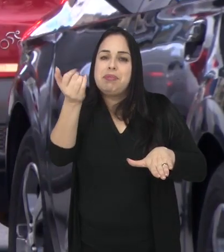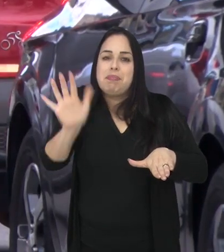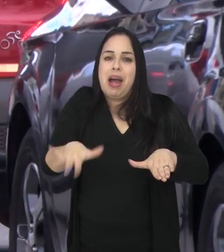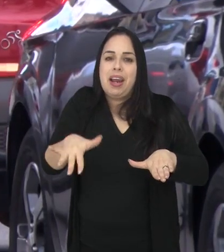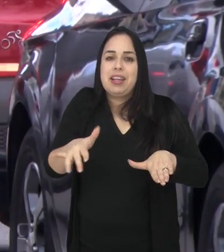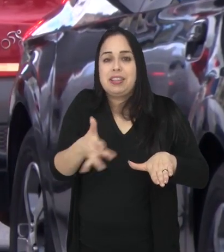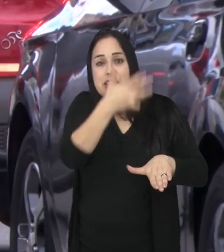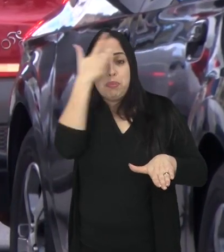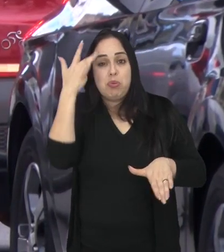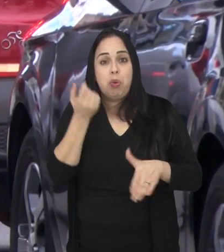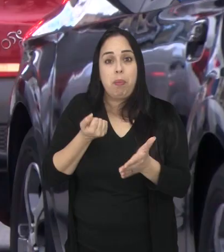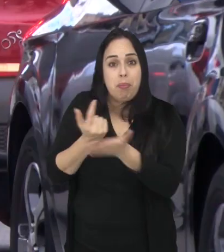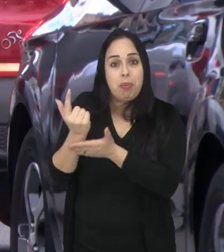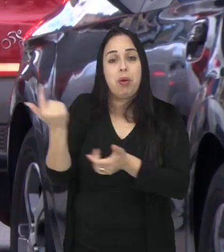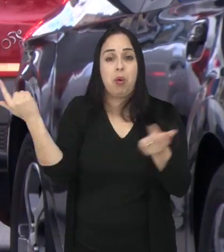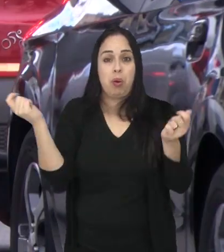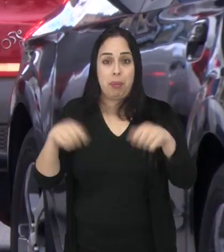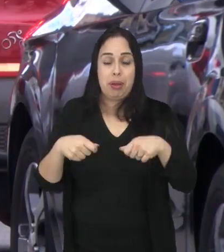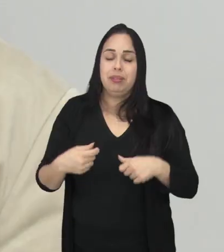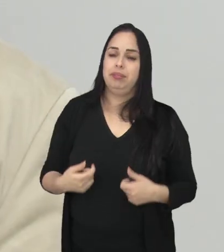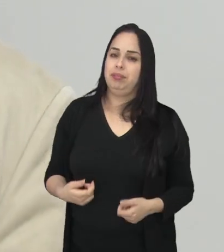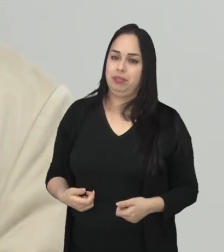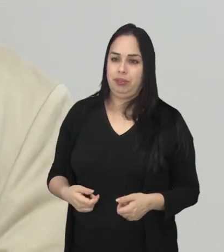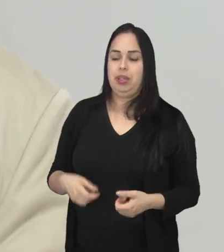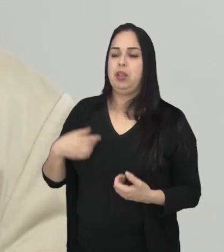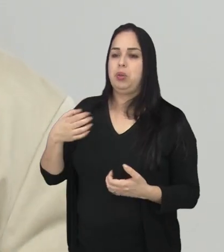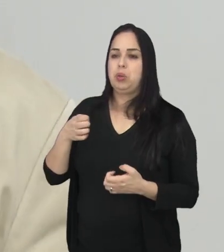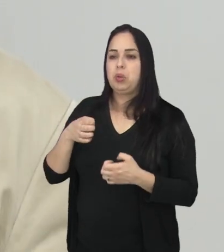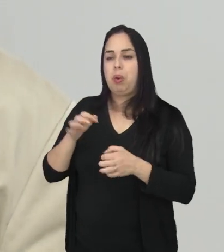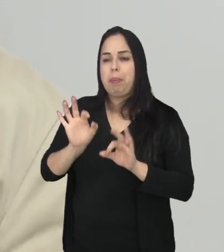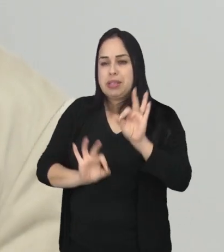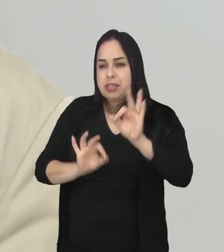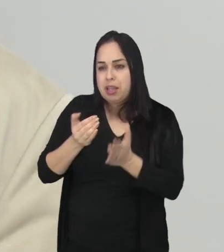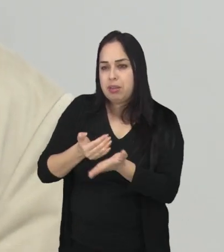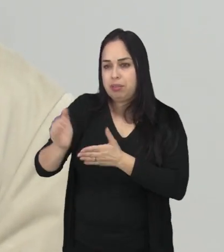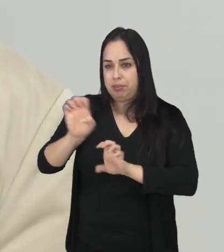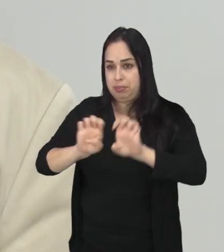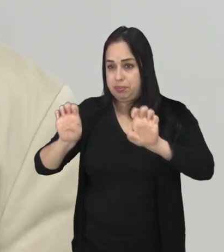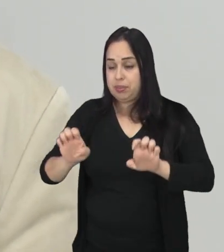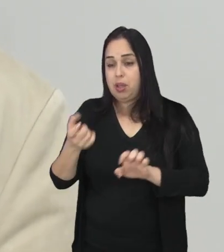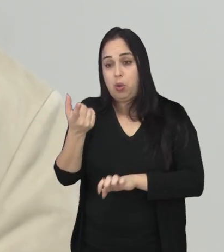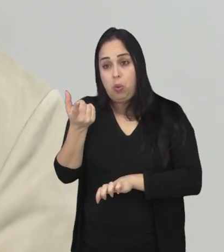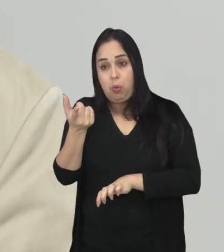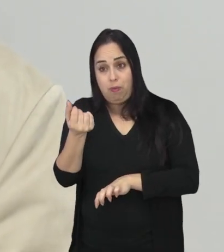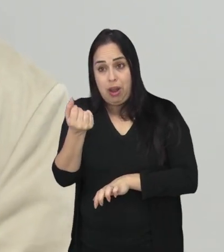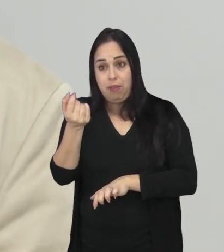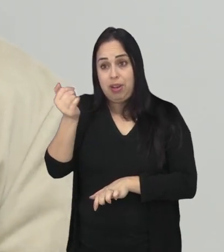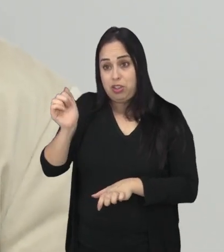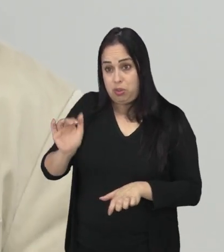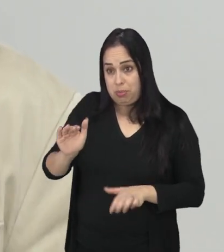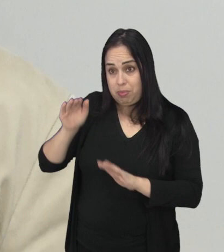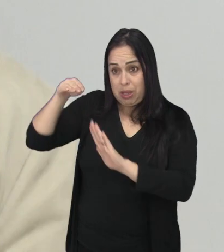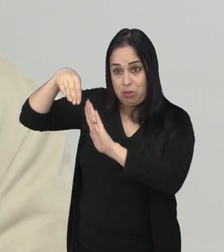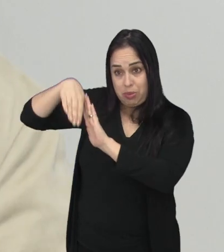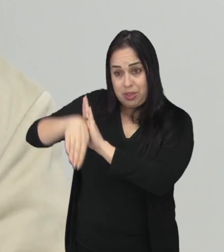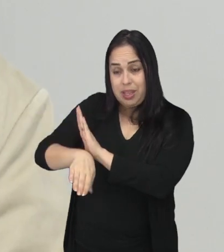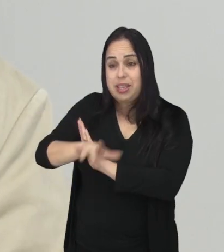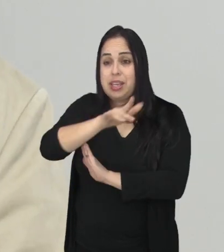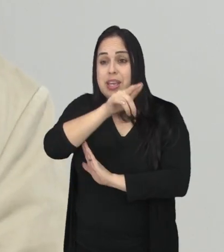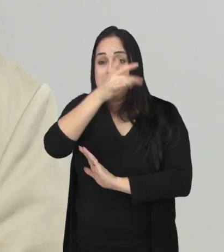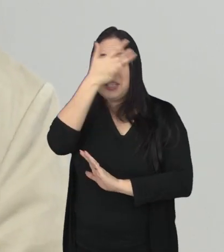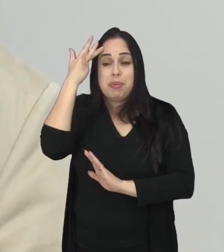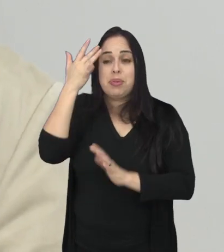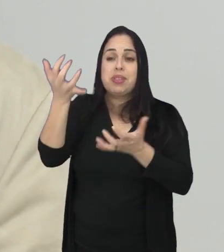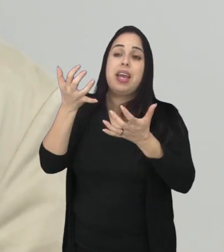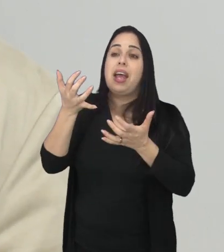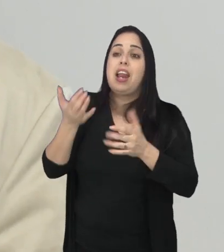acessíveis para a população nos próximos anos. Com toda essa estrutura que está se montando, o custo vai diminuir. E, como você falou, as